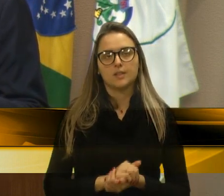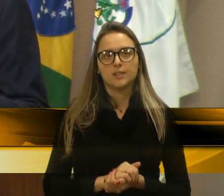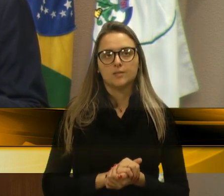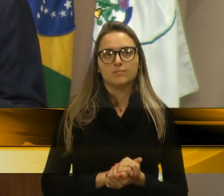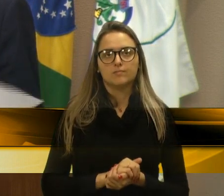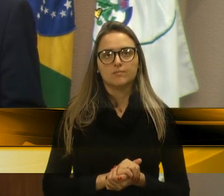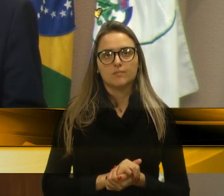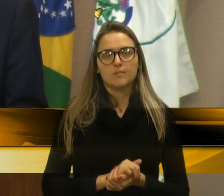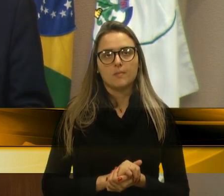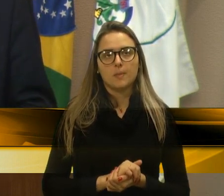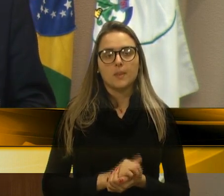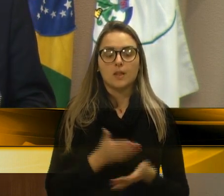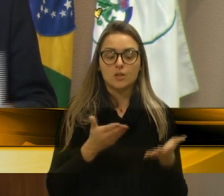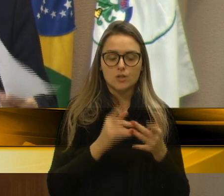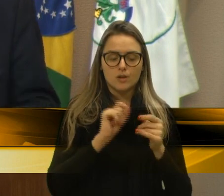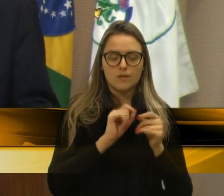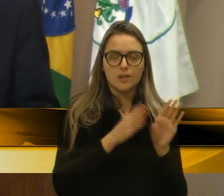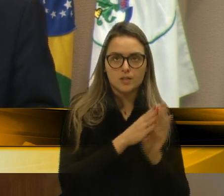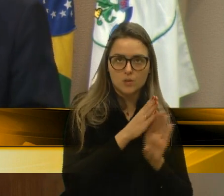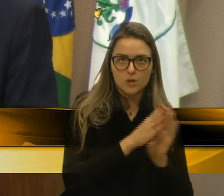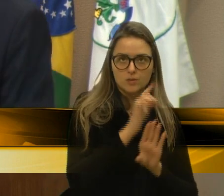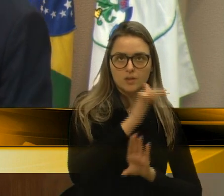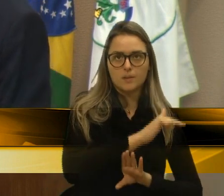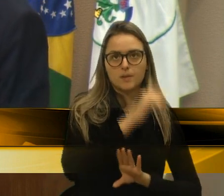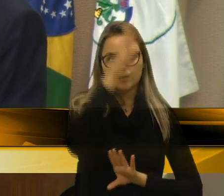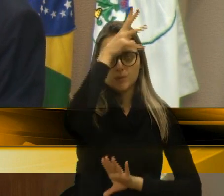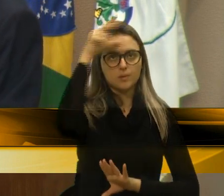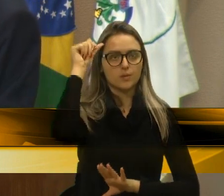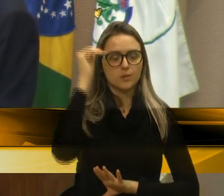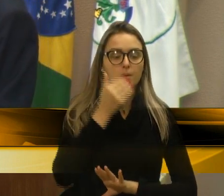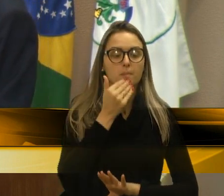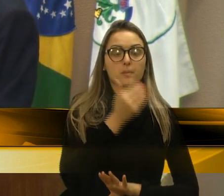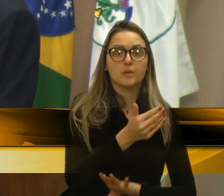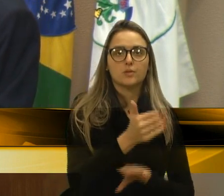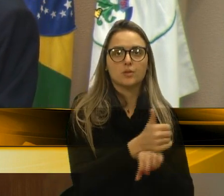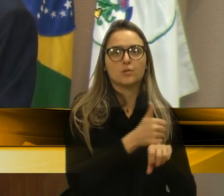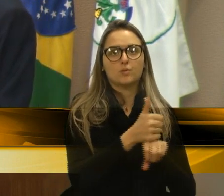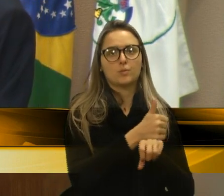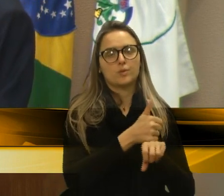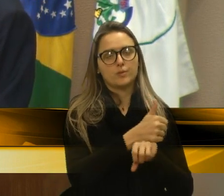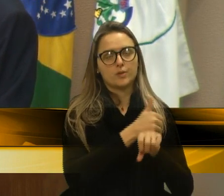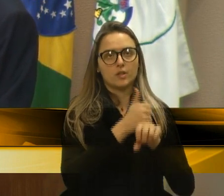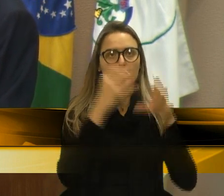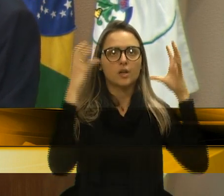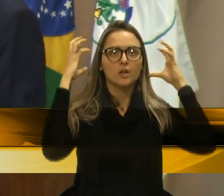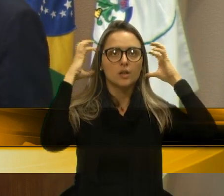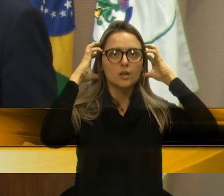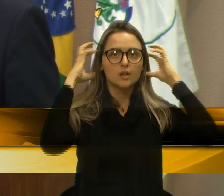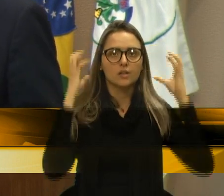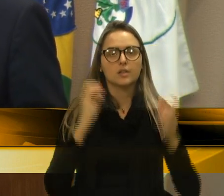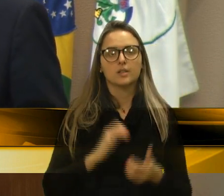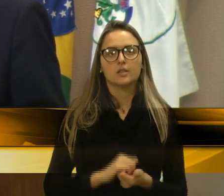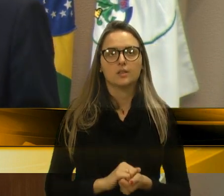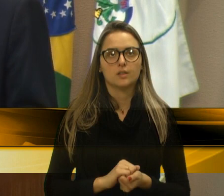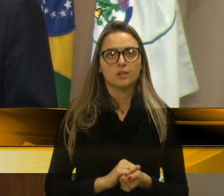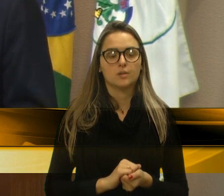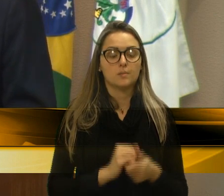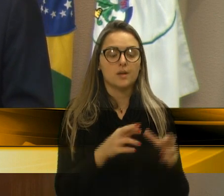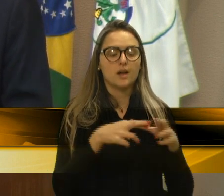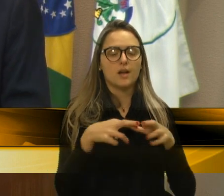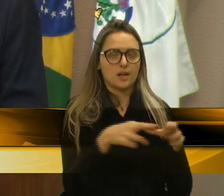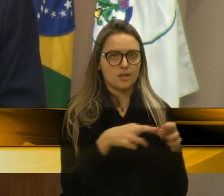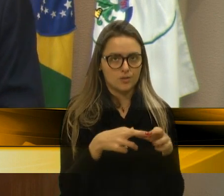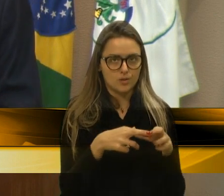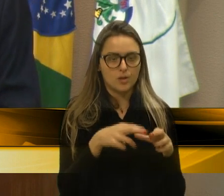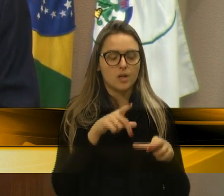Então, a gente já fez uma indicação pedindo essa fórmula, fórmula de óleo, para o Distrito, para